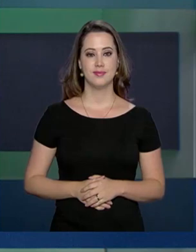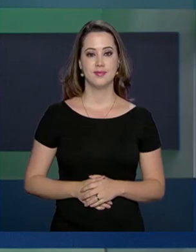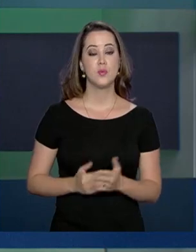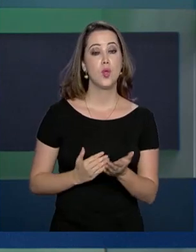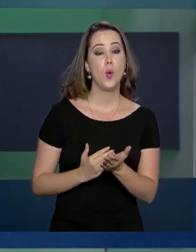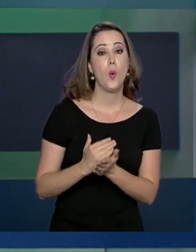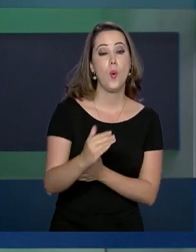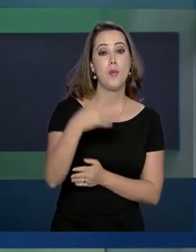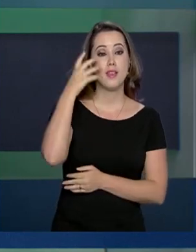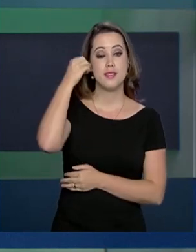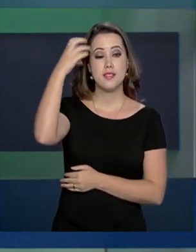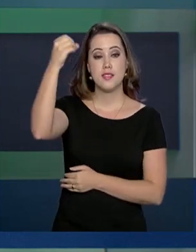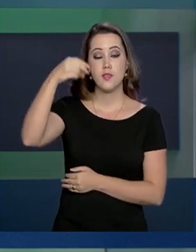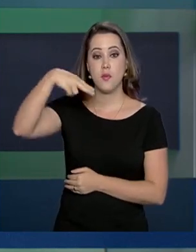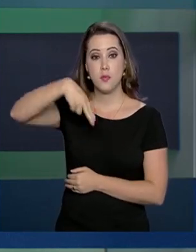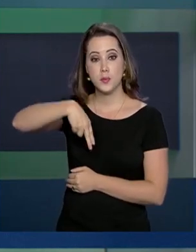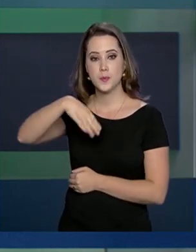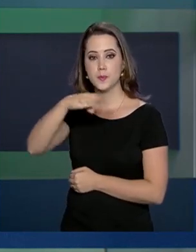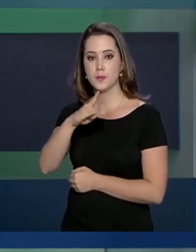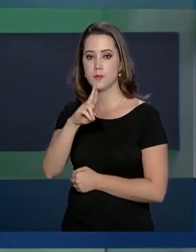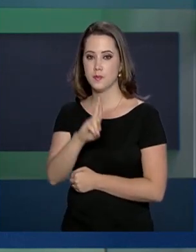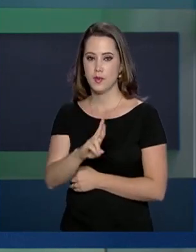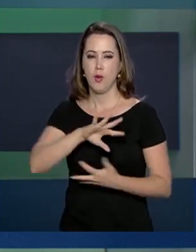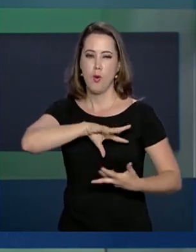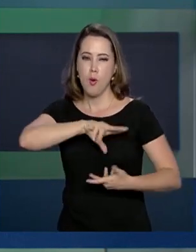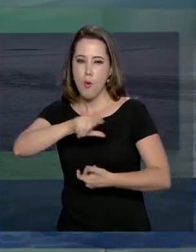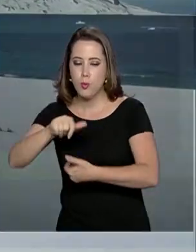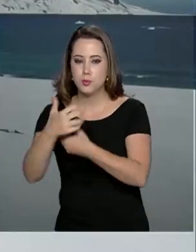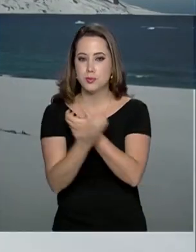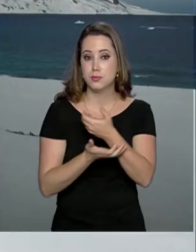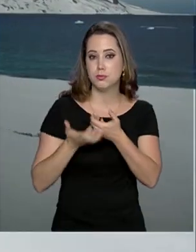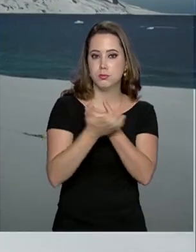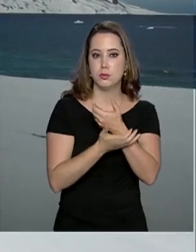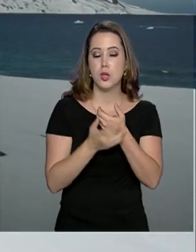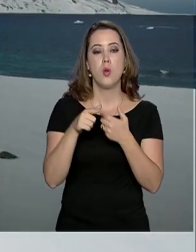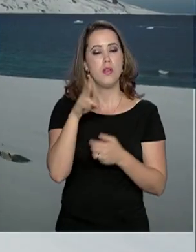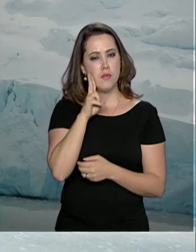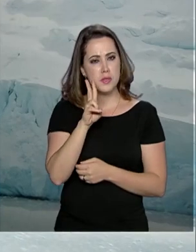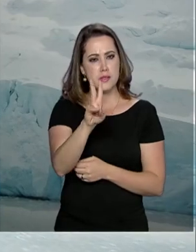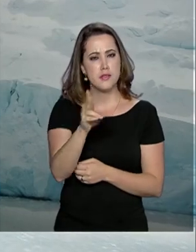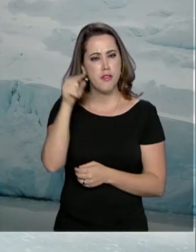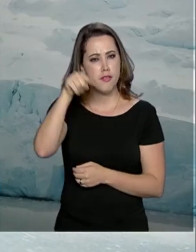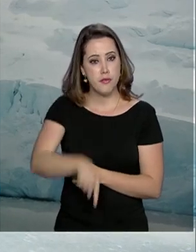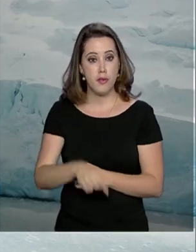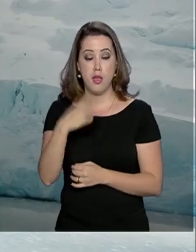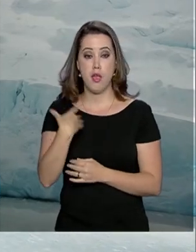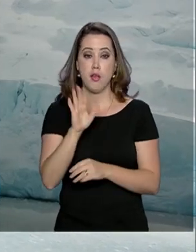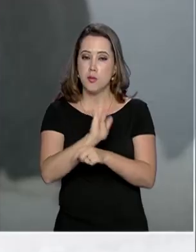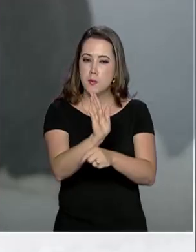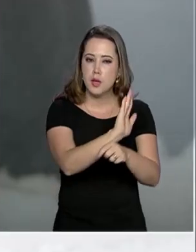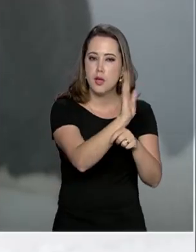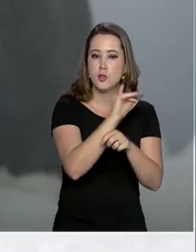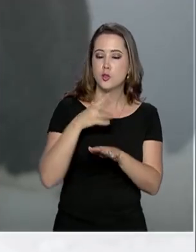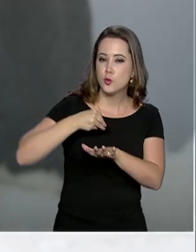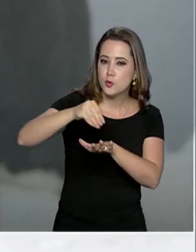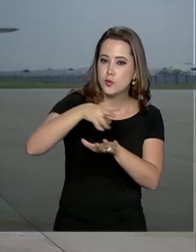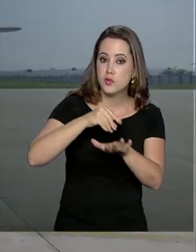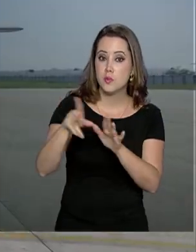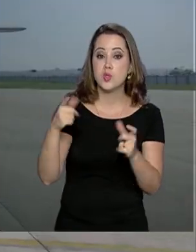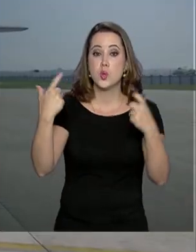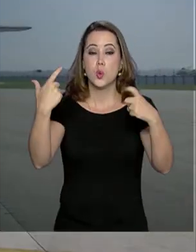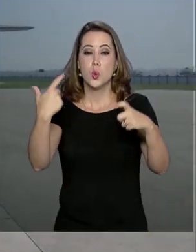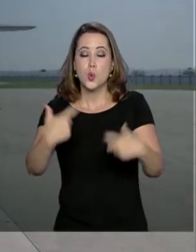Começa a viagem da NBR à Antártica. Nos próximos dias você acompanha aqui imagens e informações